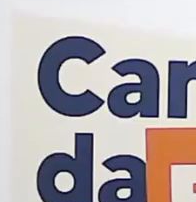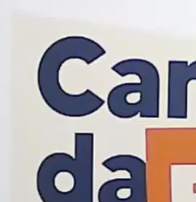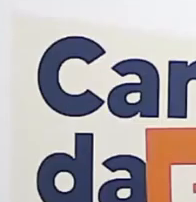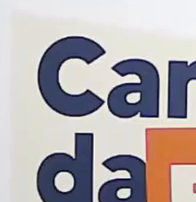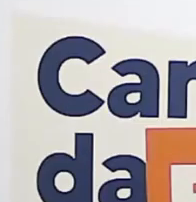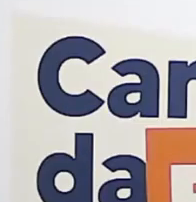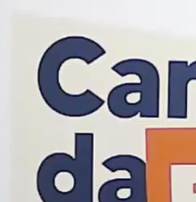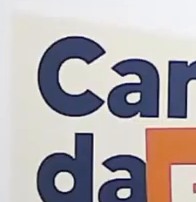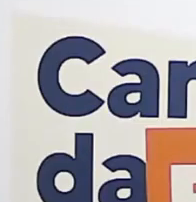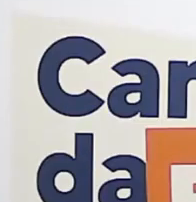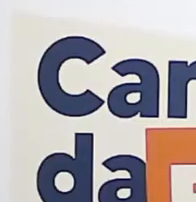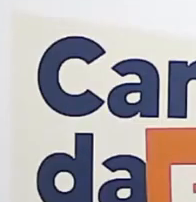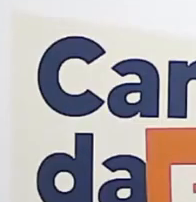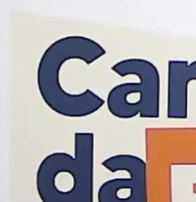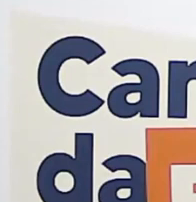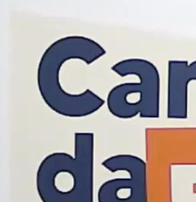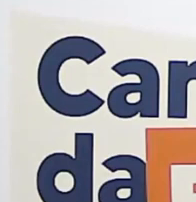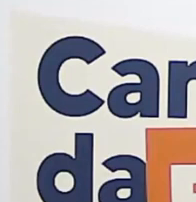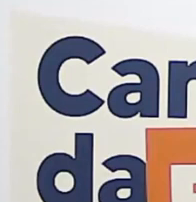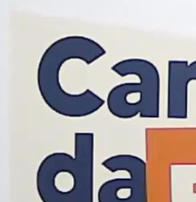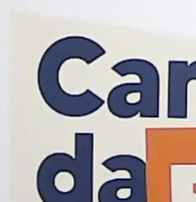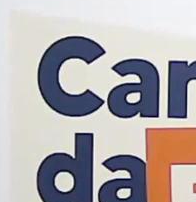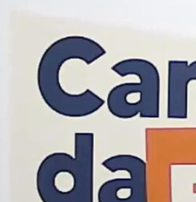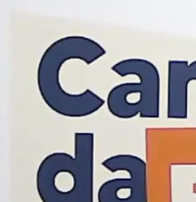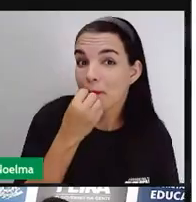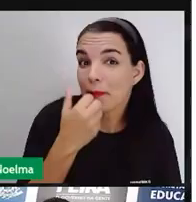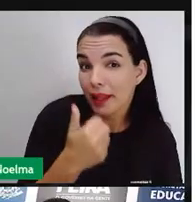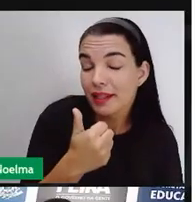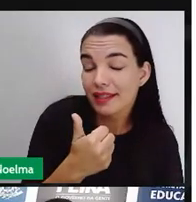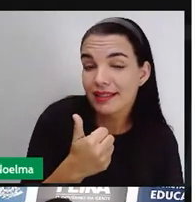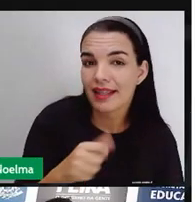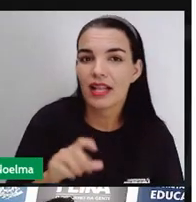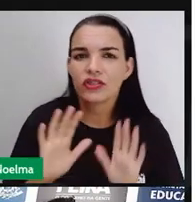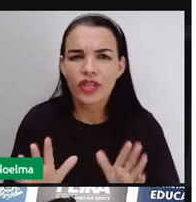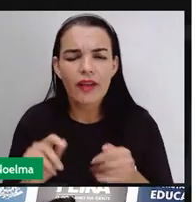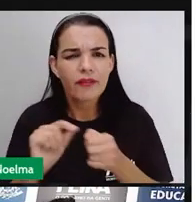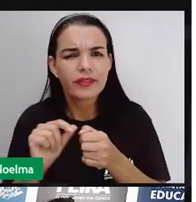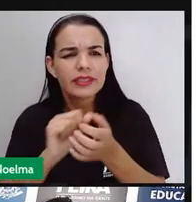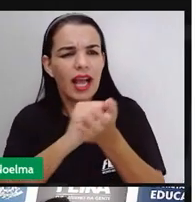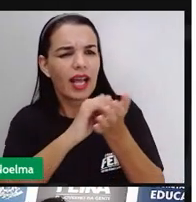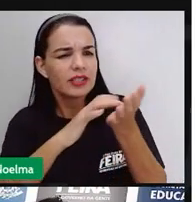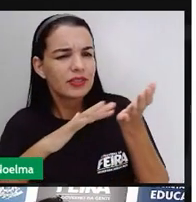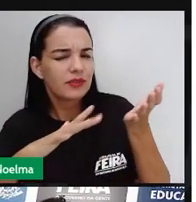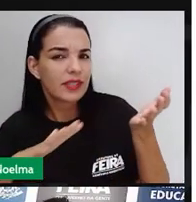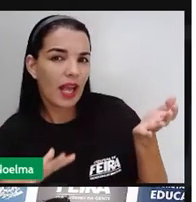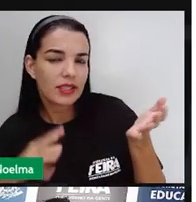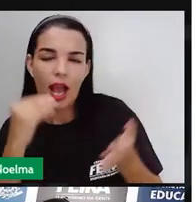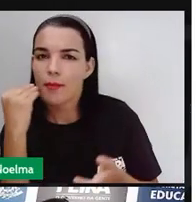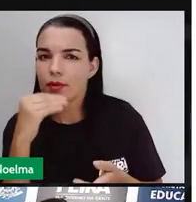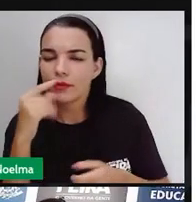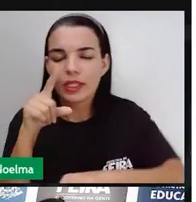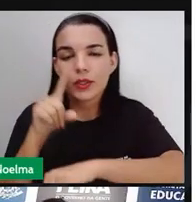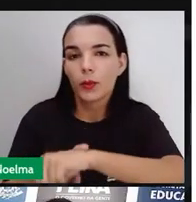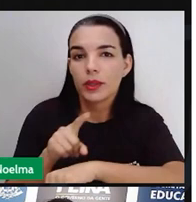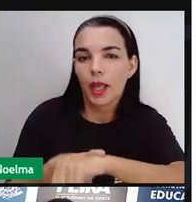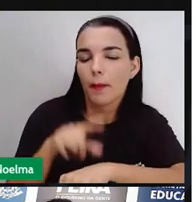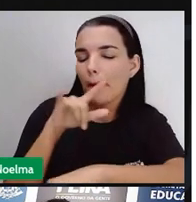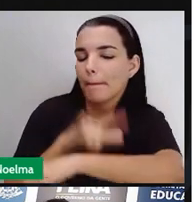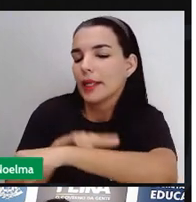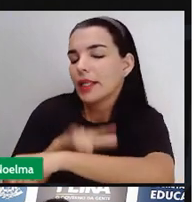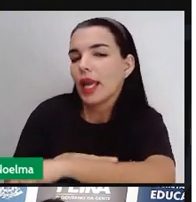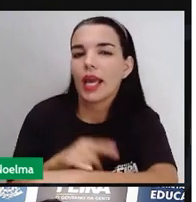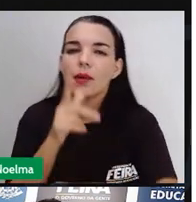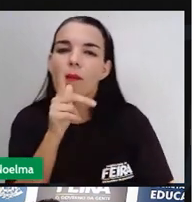Olá, meus amores, tudo bem com vocês? Fizeram a atividade, já aproveitaram esse tempinho pra ir no banheiro,